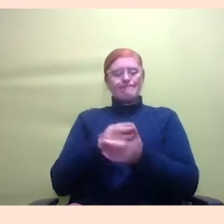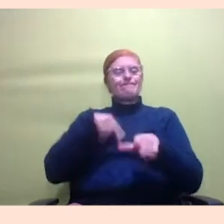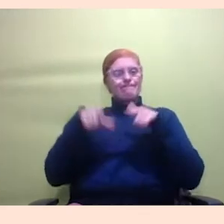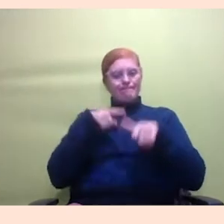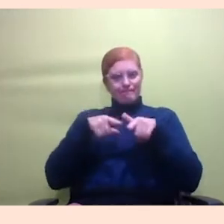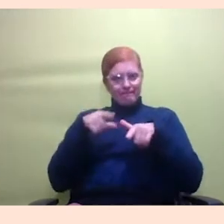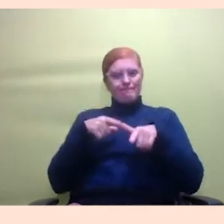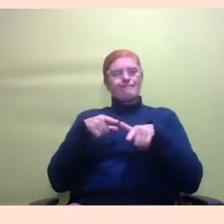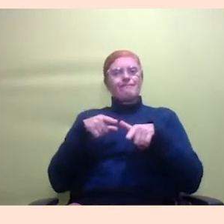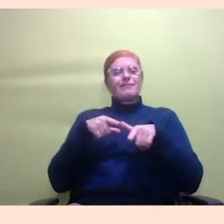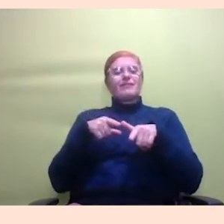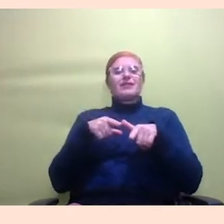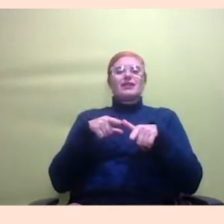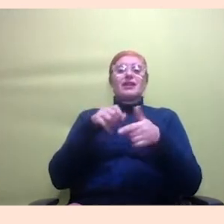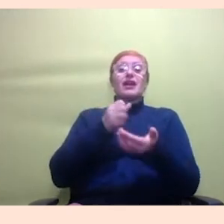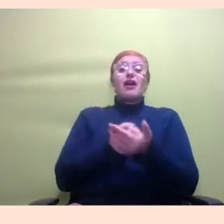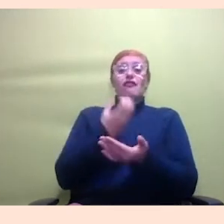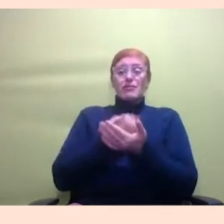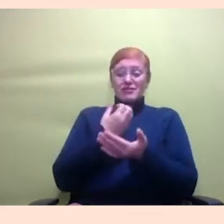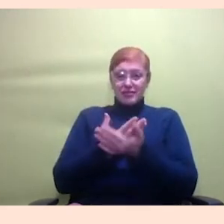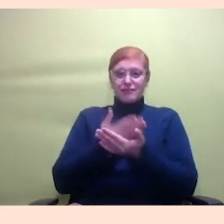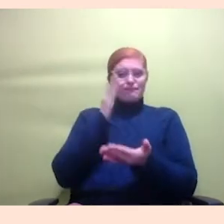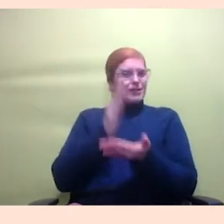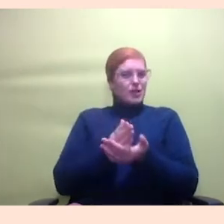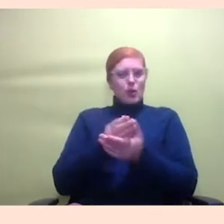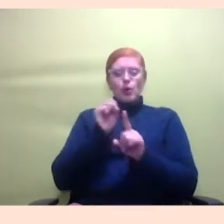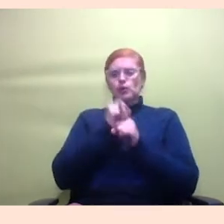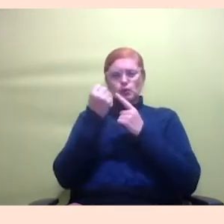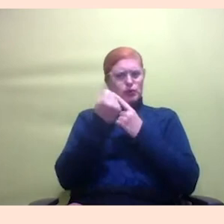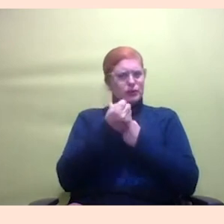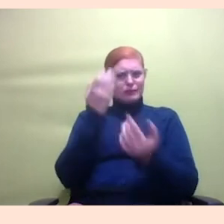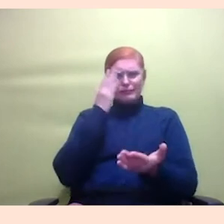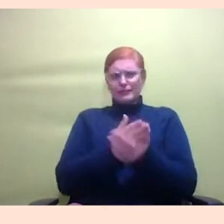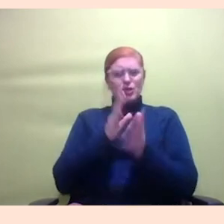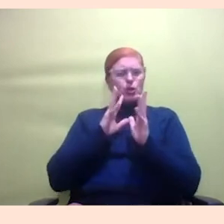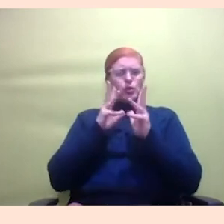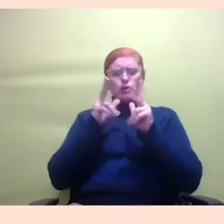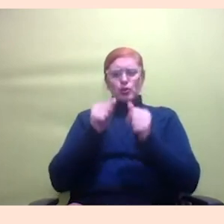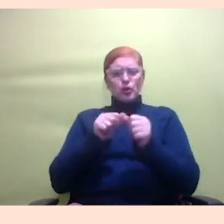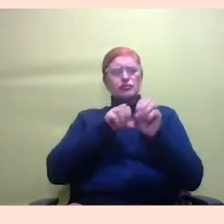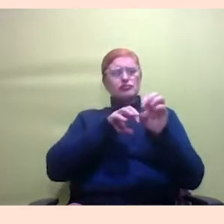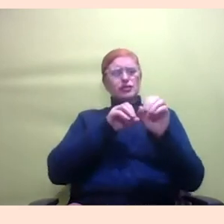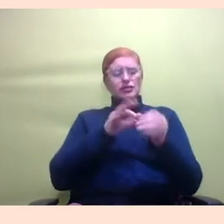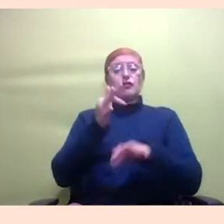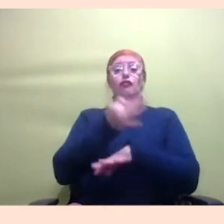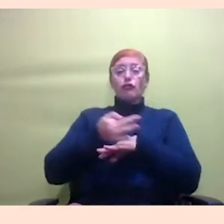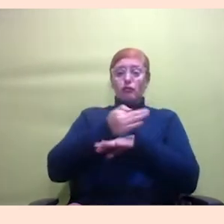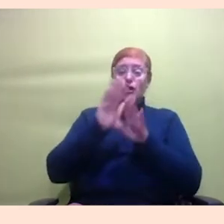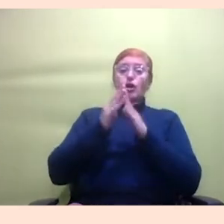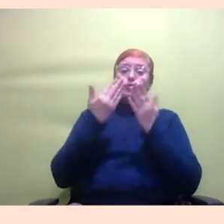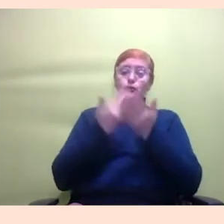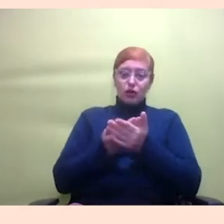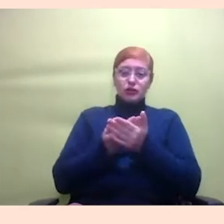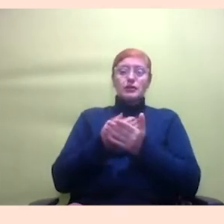alfabetização interrompeu-se a socialização interrompeu-se toda a educação formal na escola e aí pais que também não